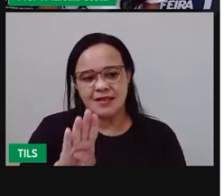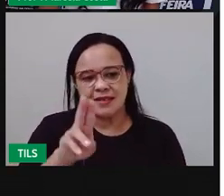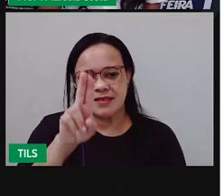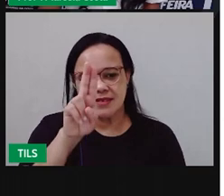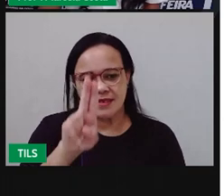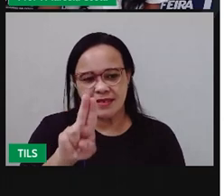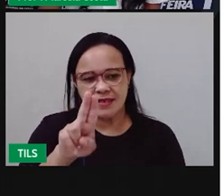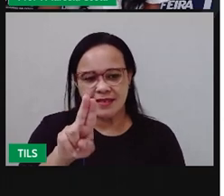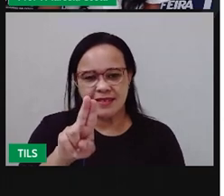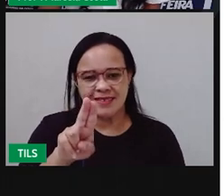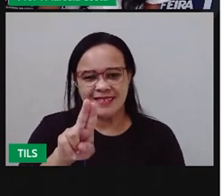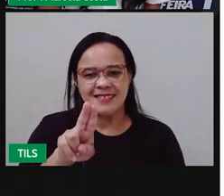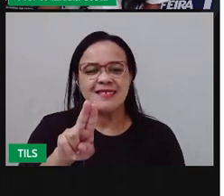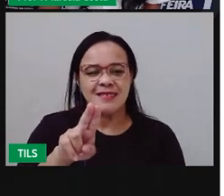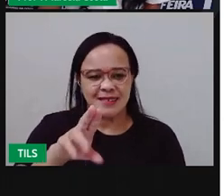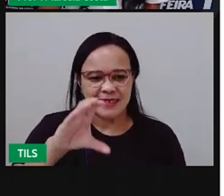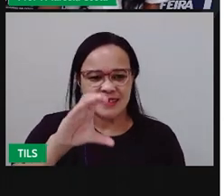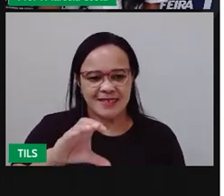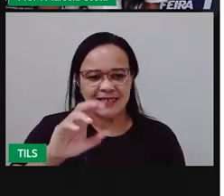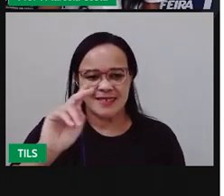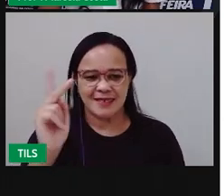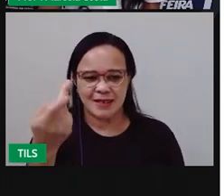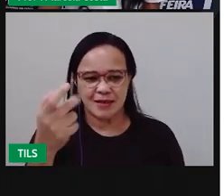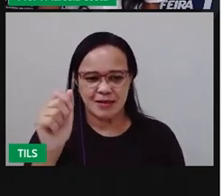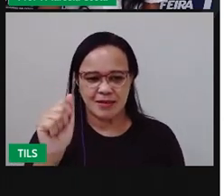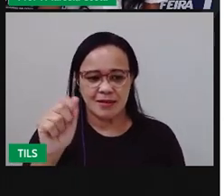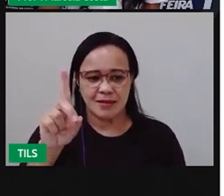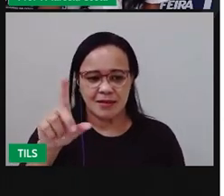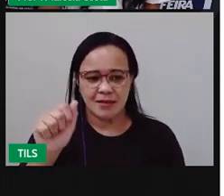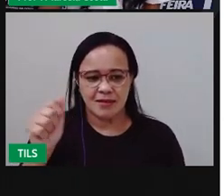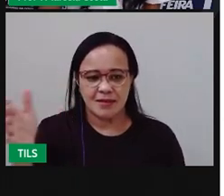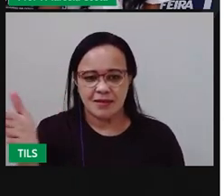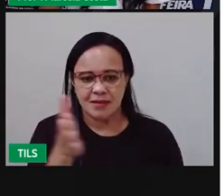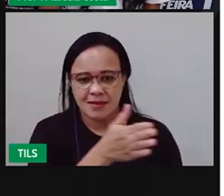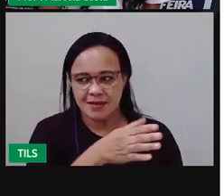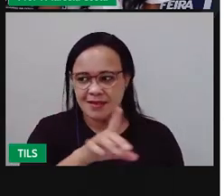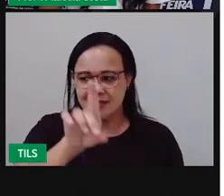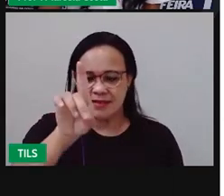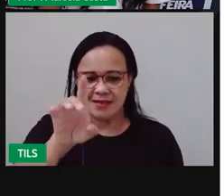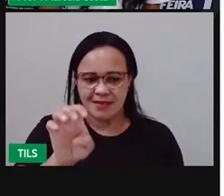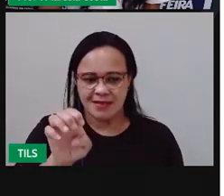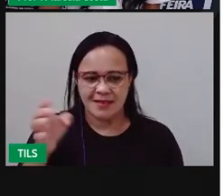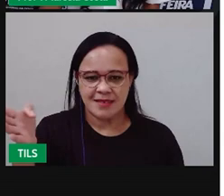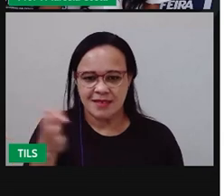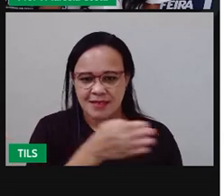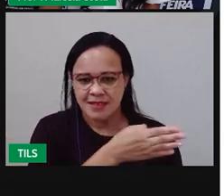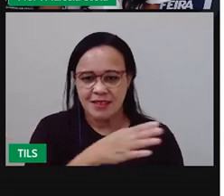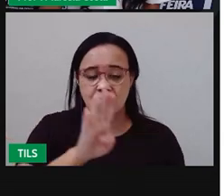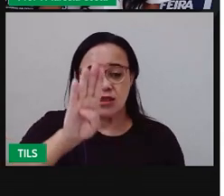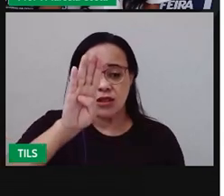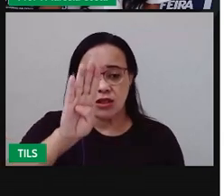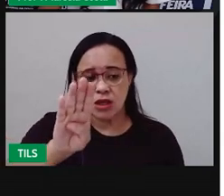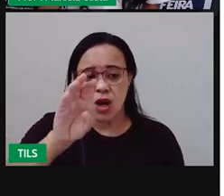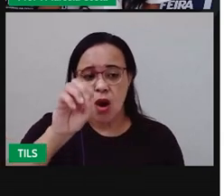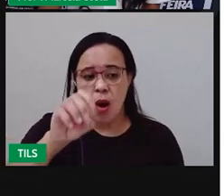E a xilogravura, que é essa imagem aqui, ela está representando o bode.